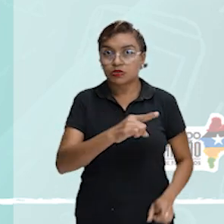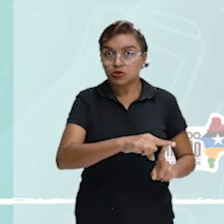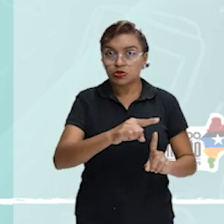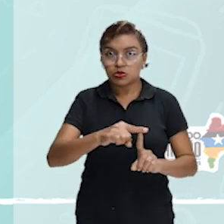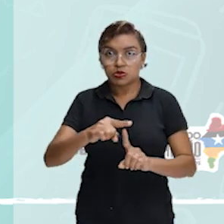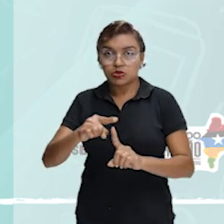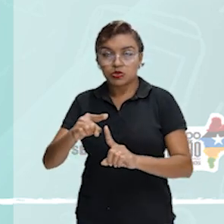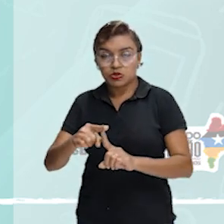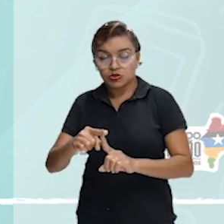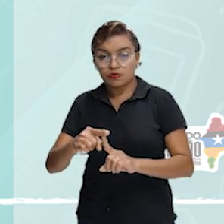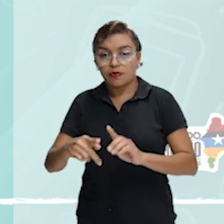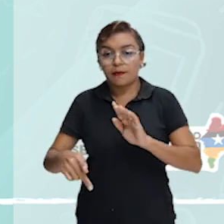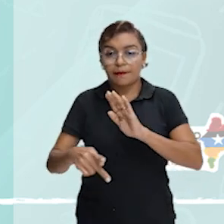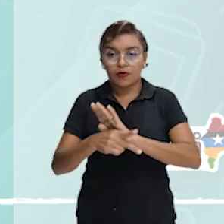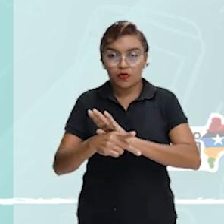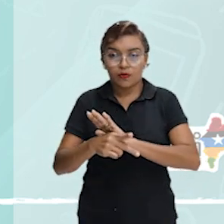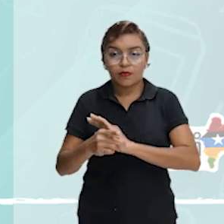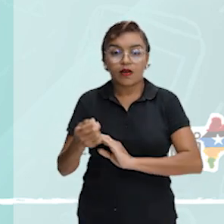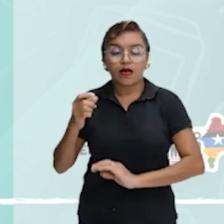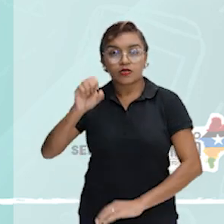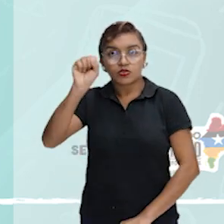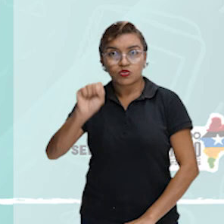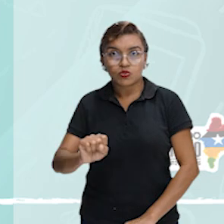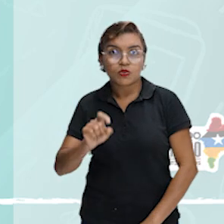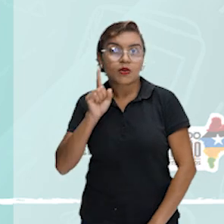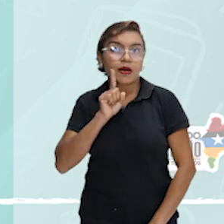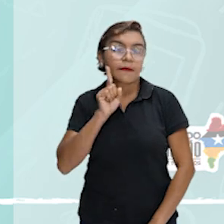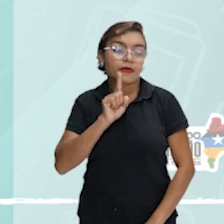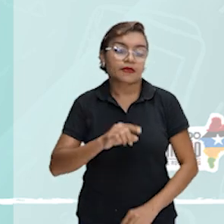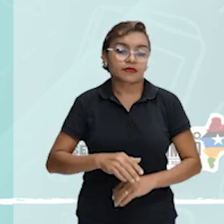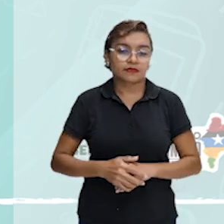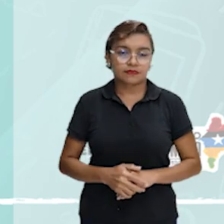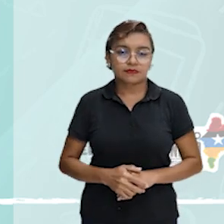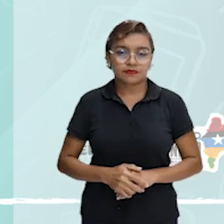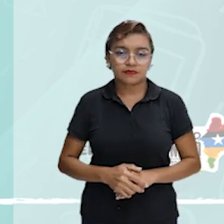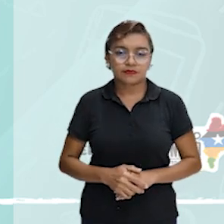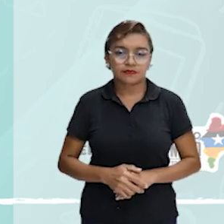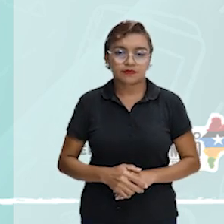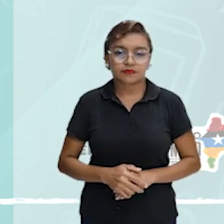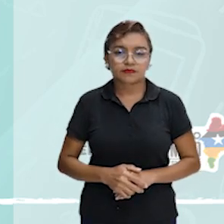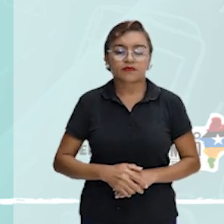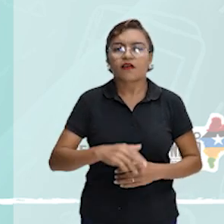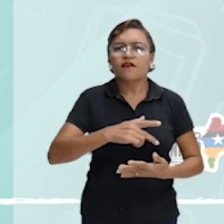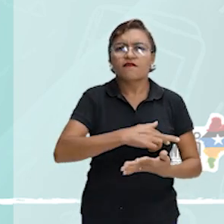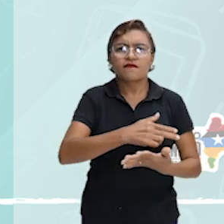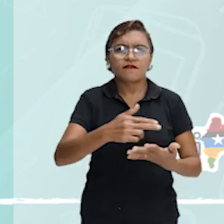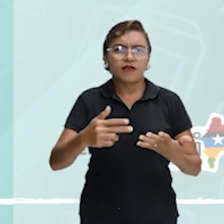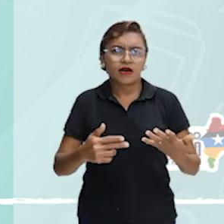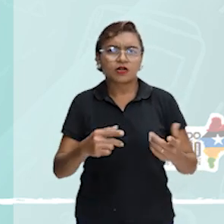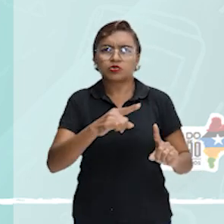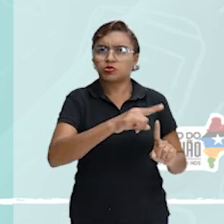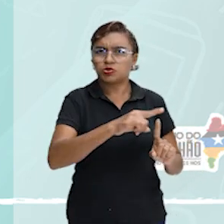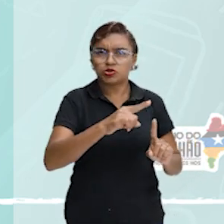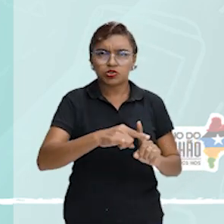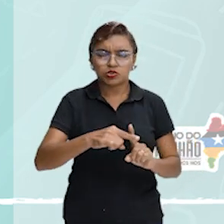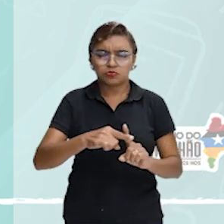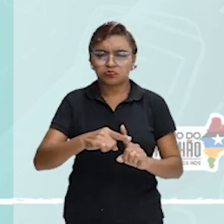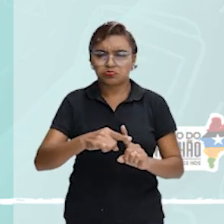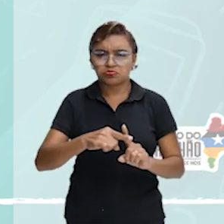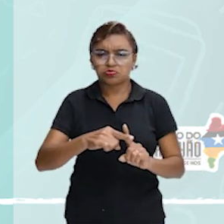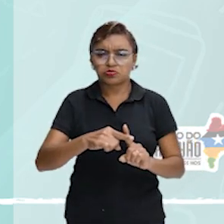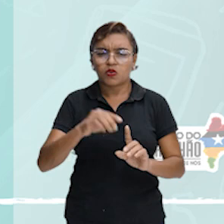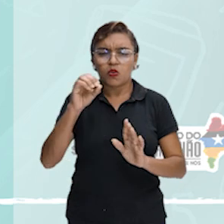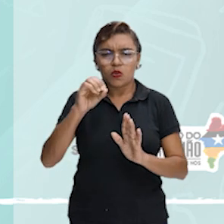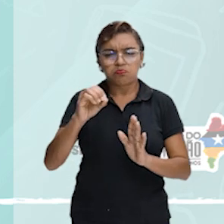oriunda do continente sul-americano. A diversificação da espécie original, que teria